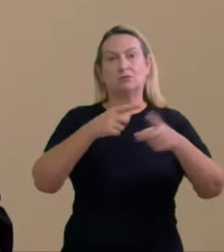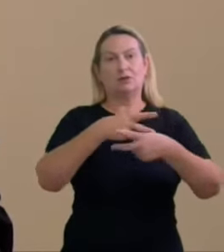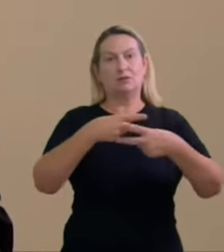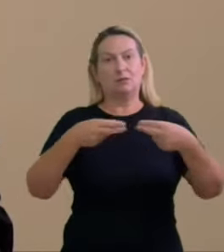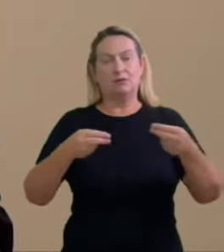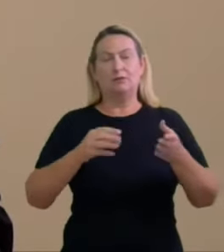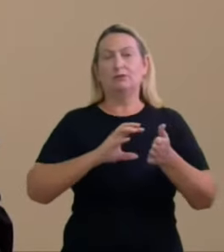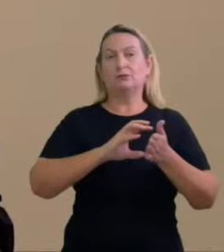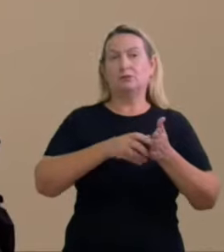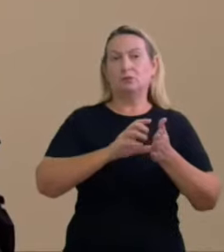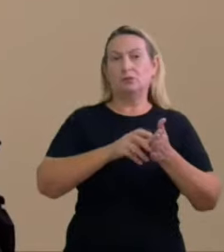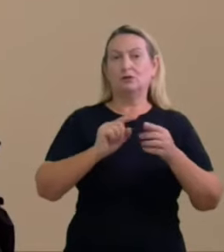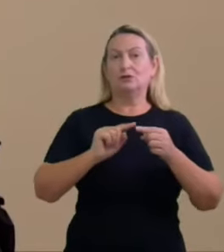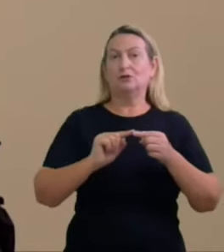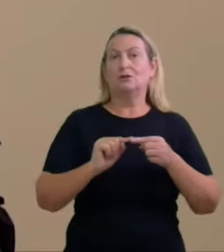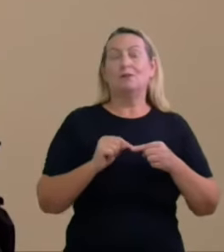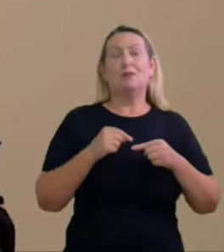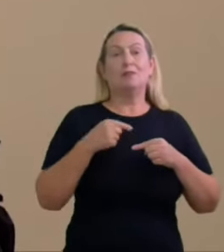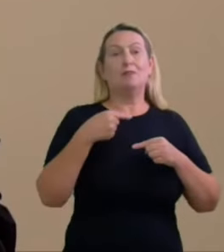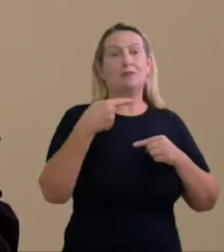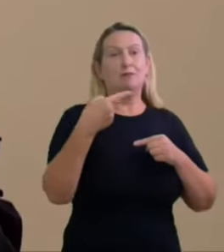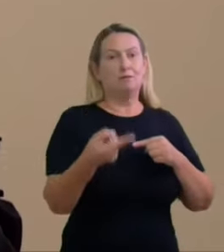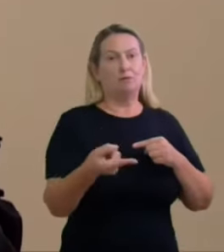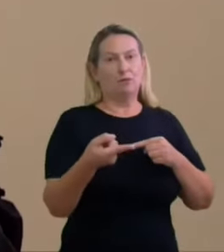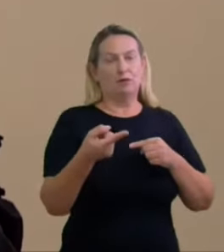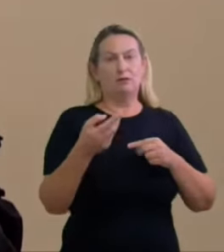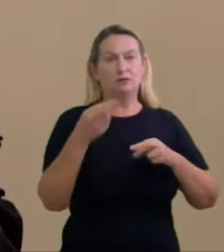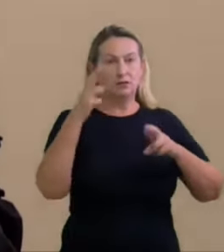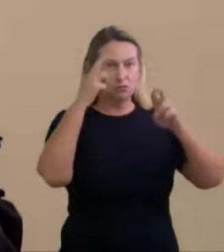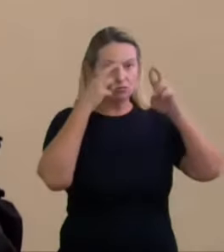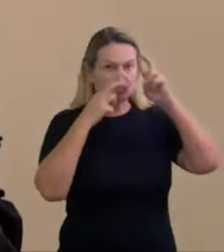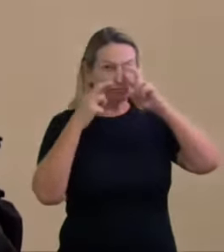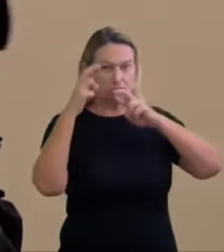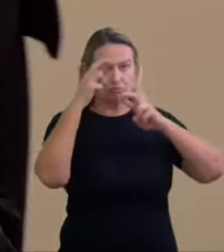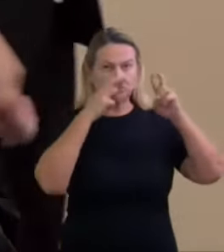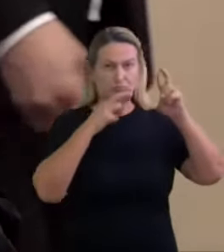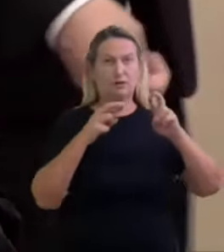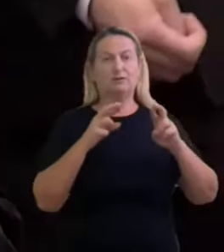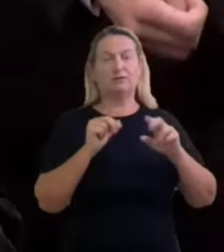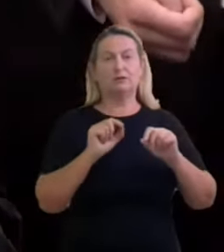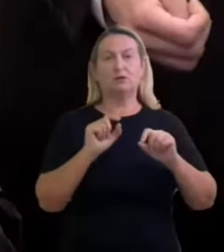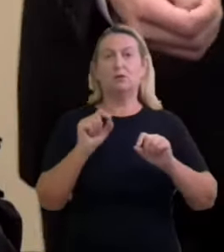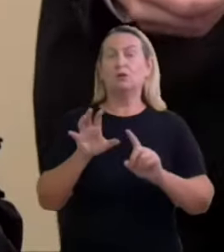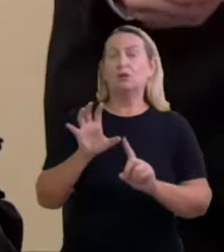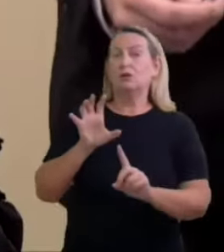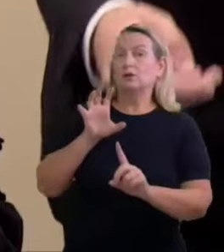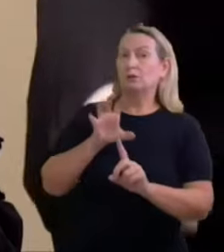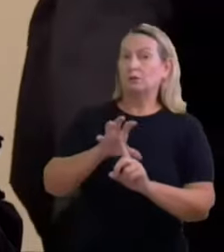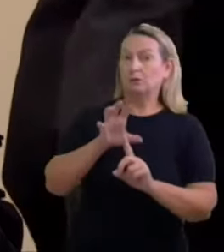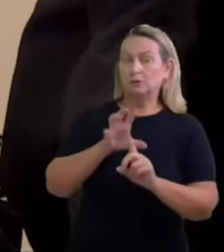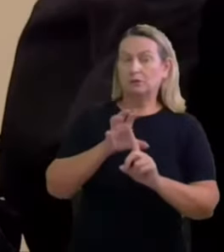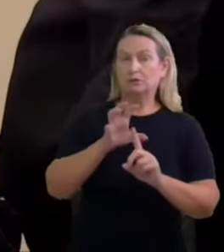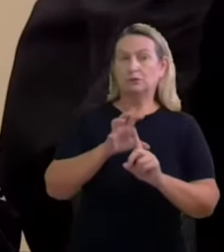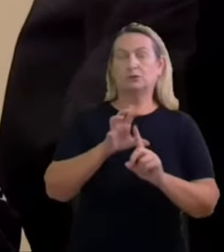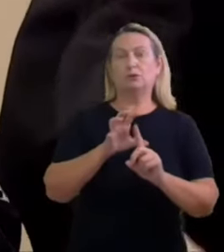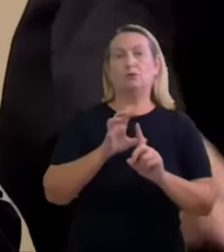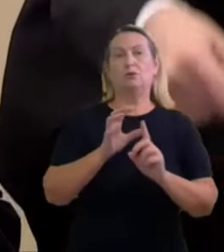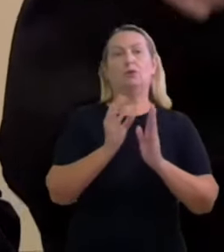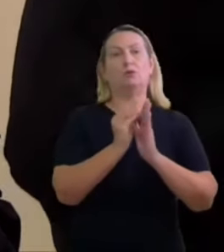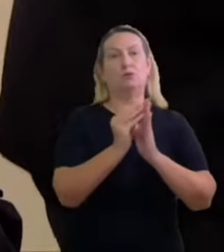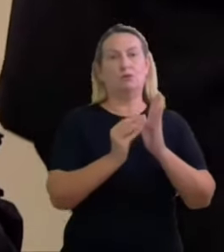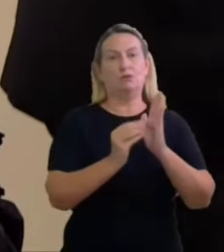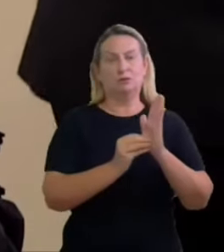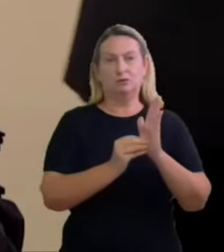data posterior ao ajustamento dessas investigações aqui o que talvez tenha influenciado o seu teor e conteúdo cuja velocidade não se pode